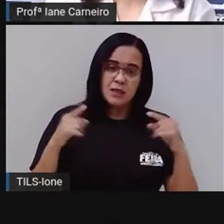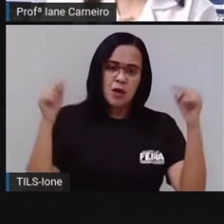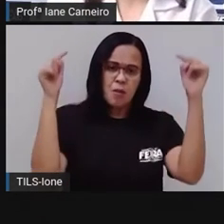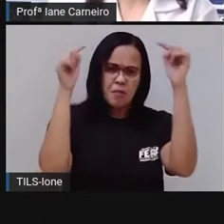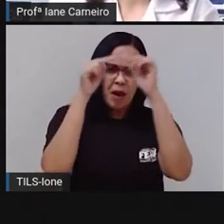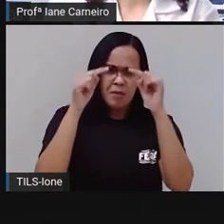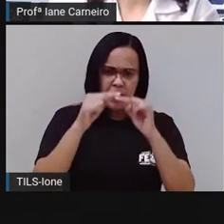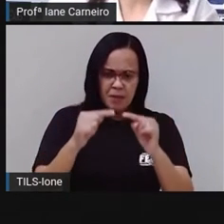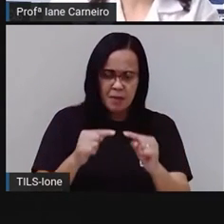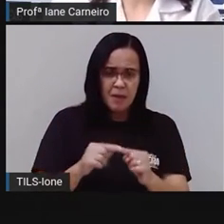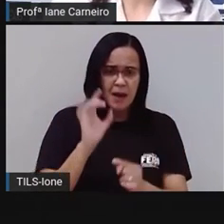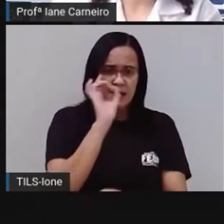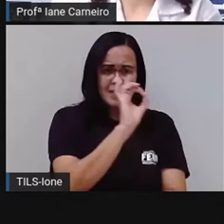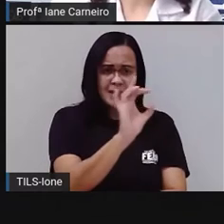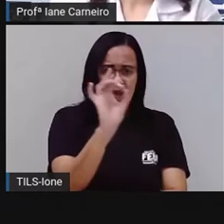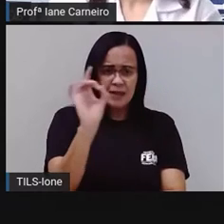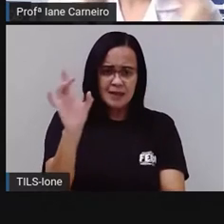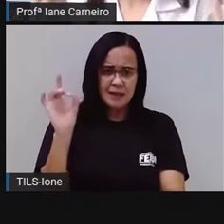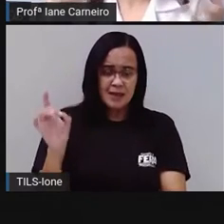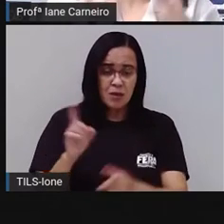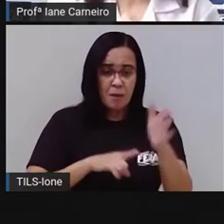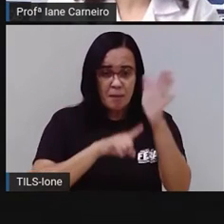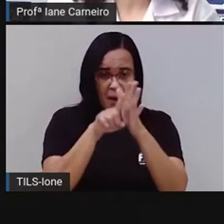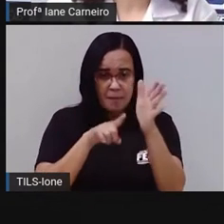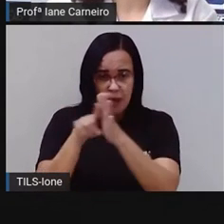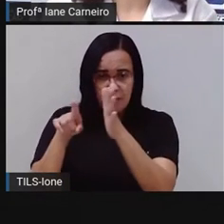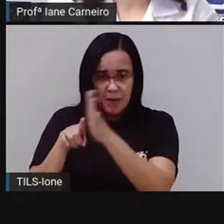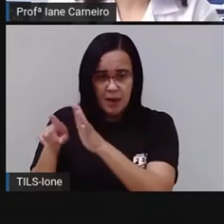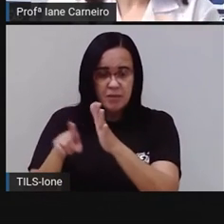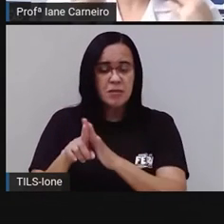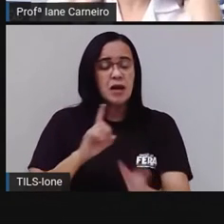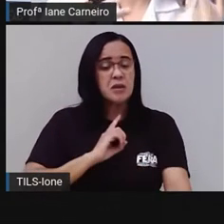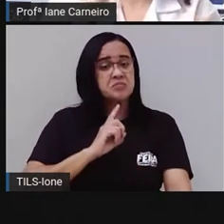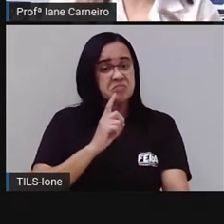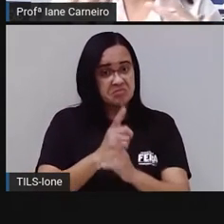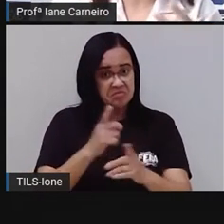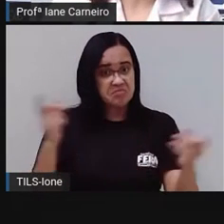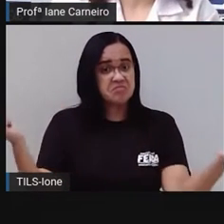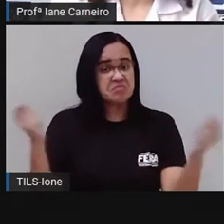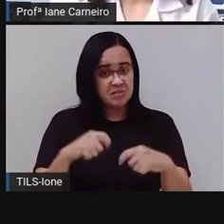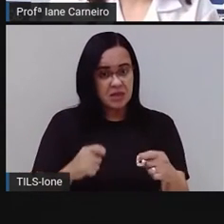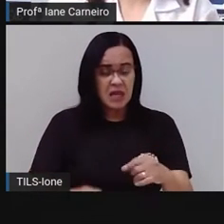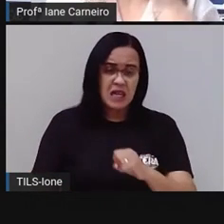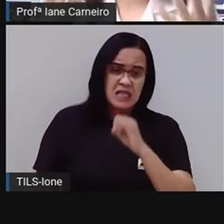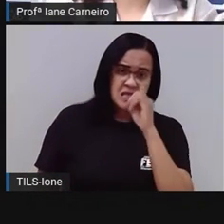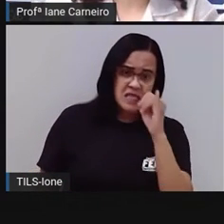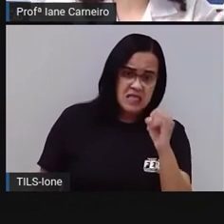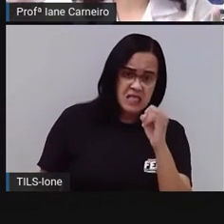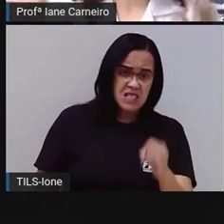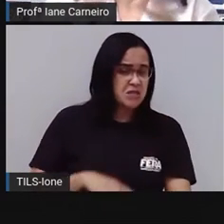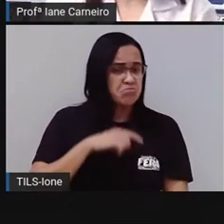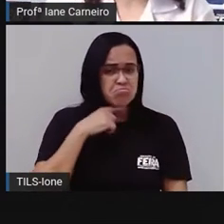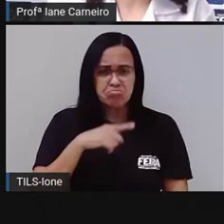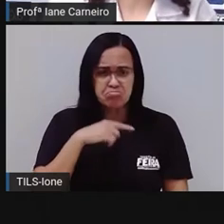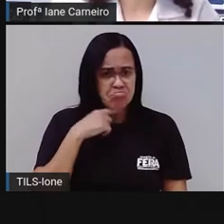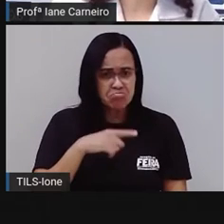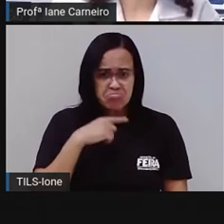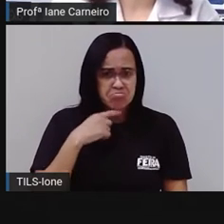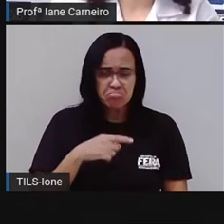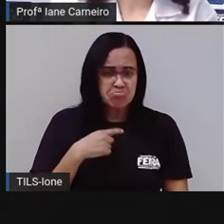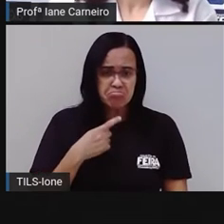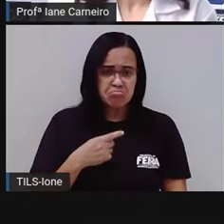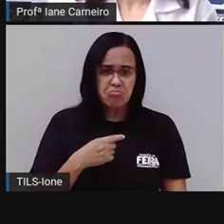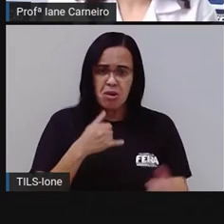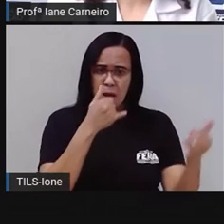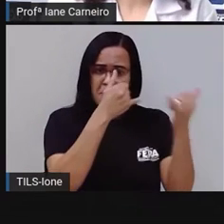em cada uma dessas adivinhas, né? Se não tivesse essa rima, será que a gente conseguiria adivinhar que era o caju,